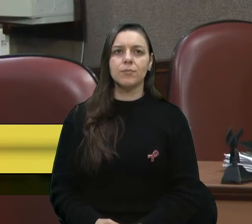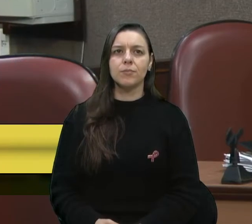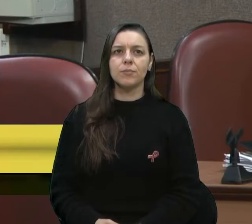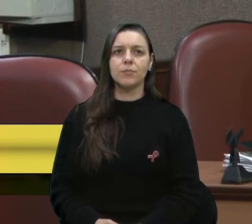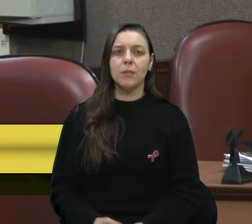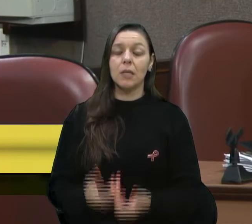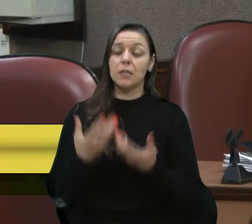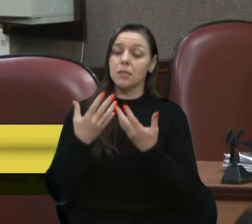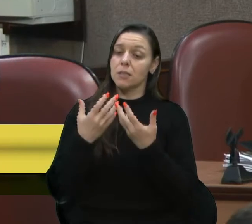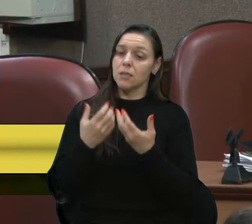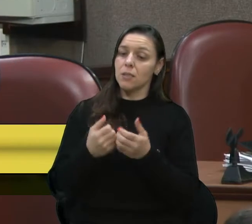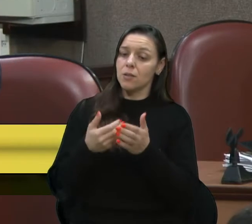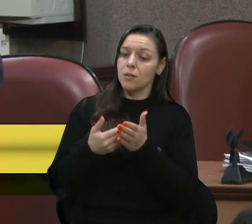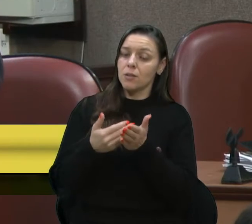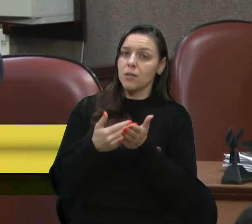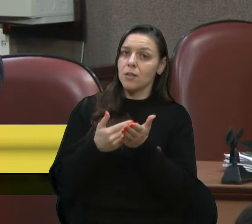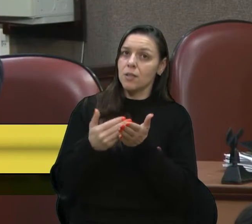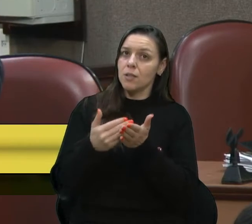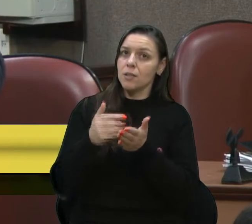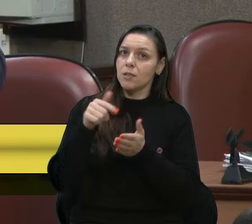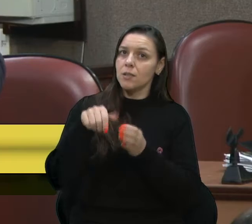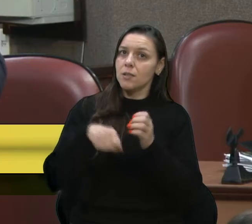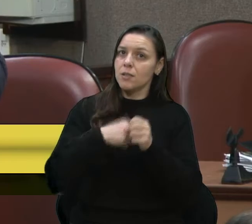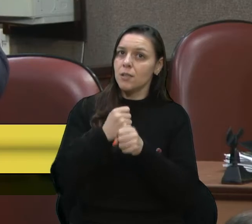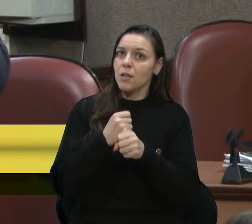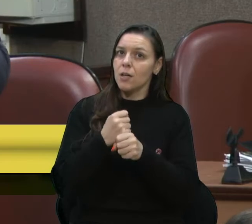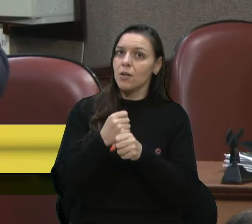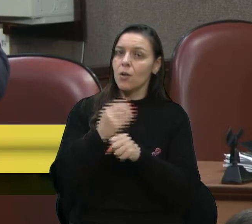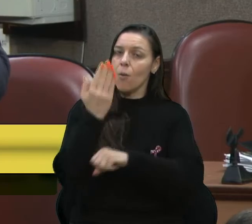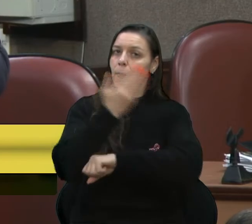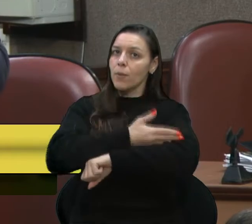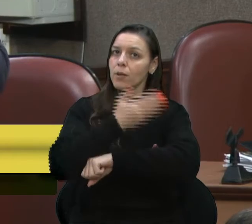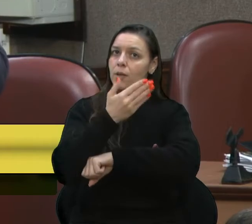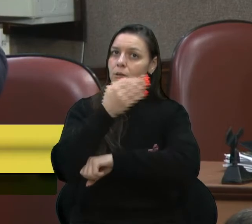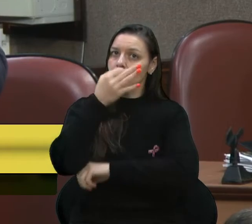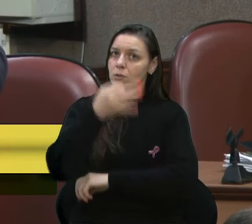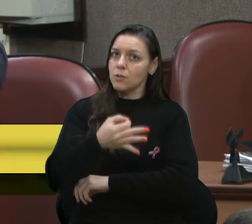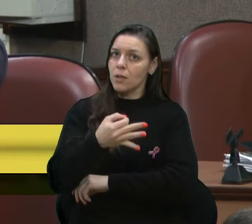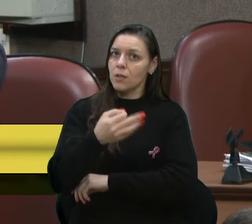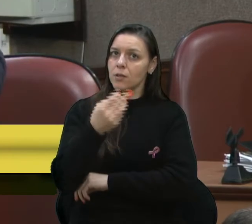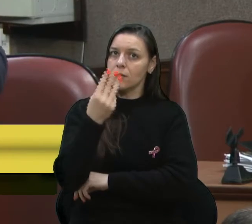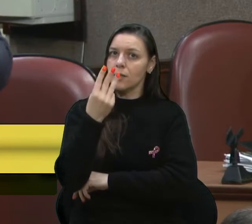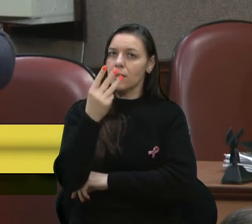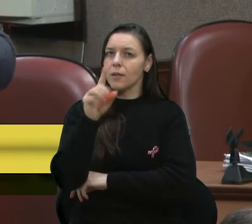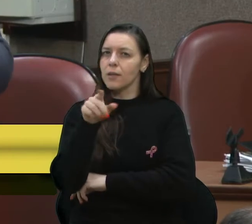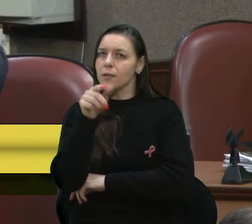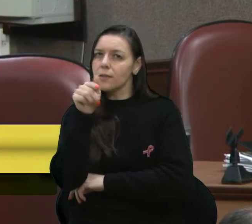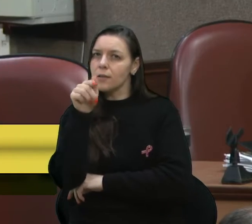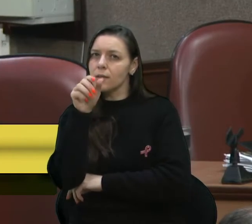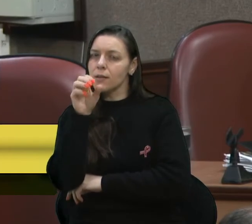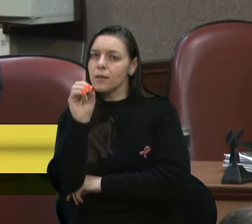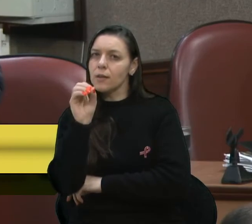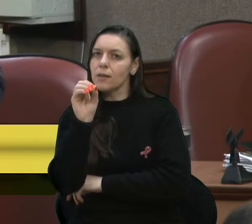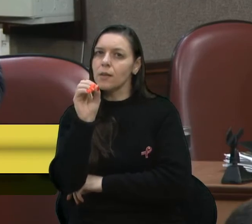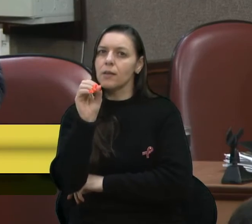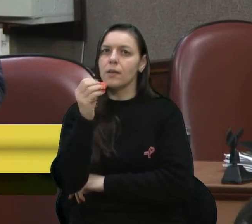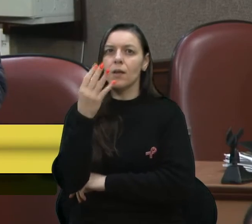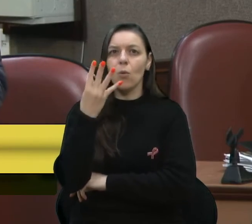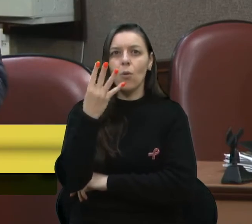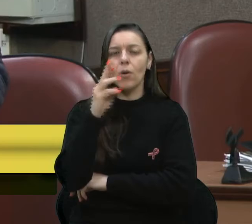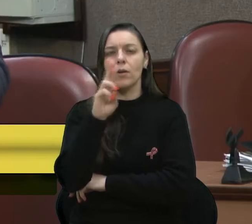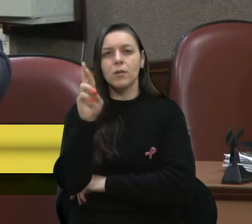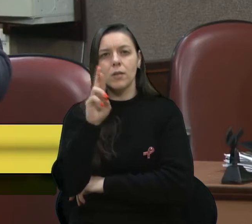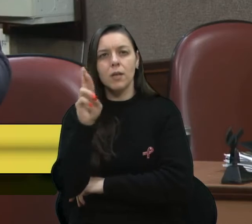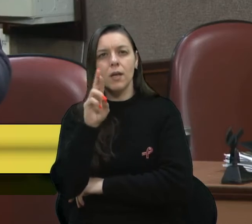o momento do início desse ano, um pedágio correto, que fosse em torno de R$,70 a R 4,00 que existe,